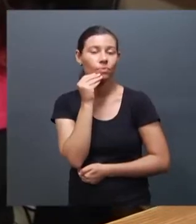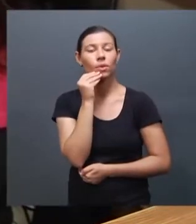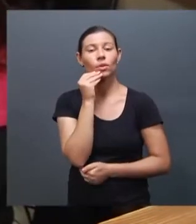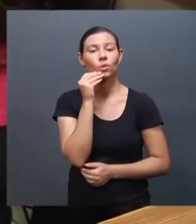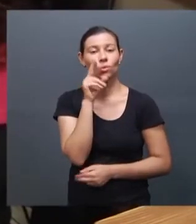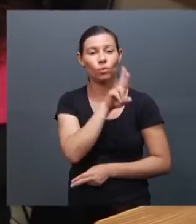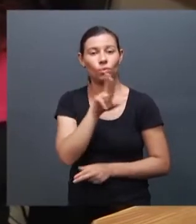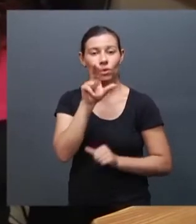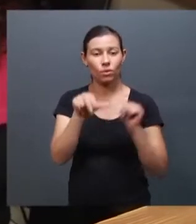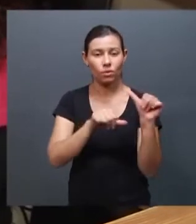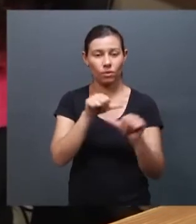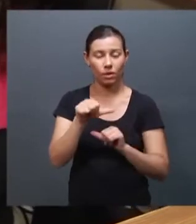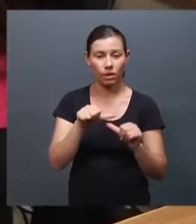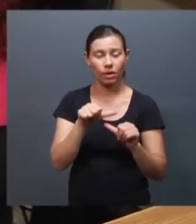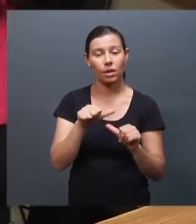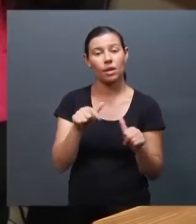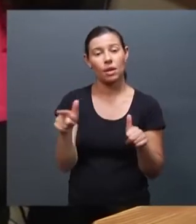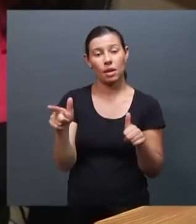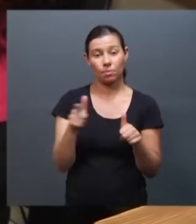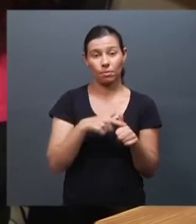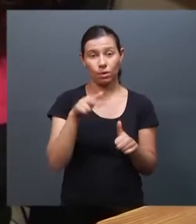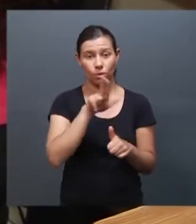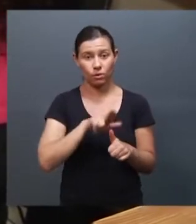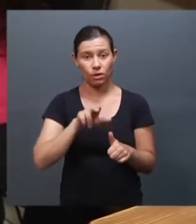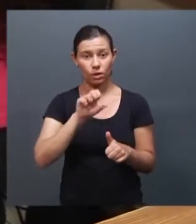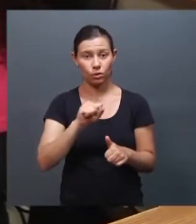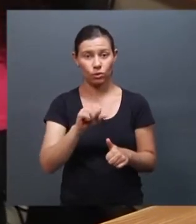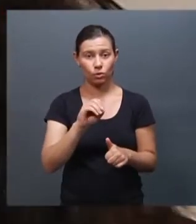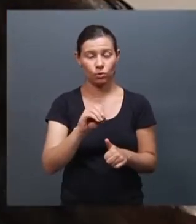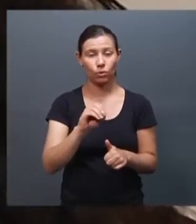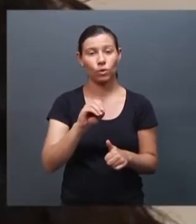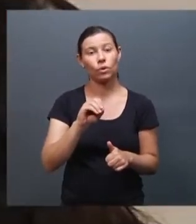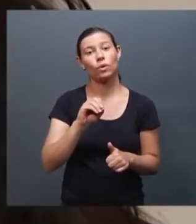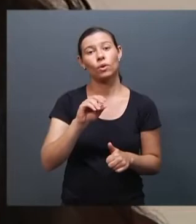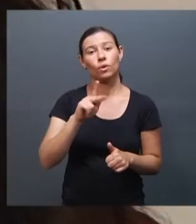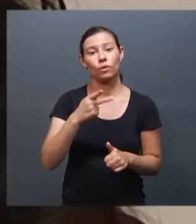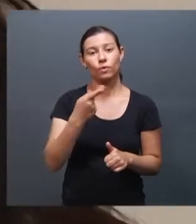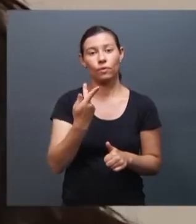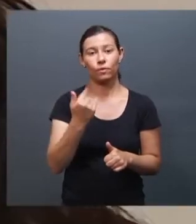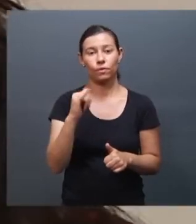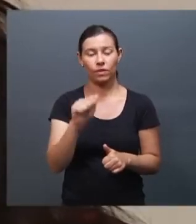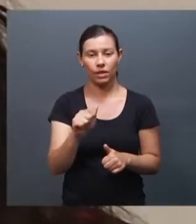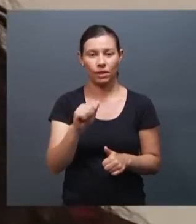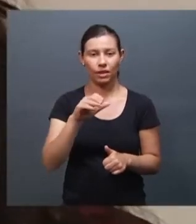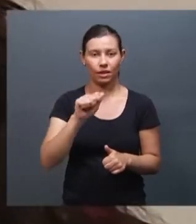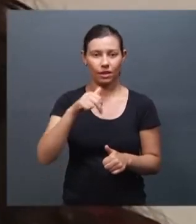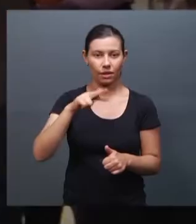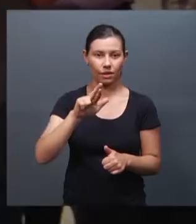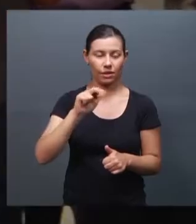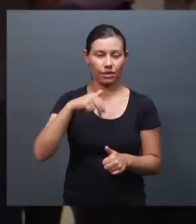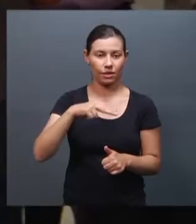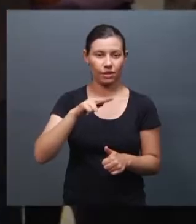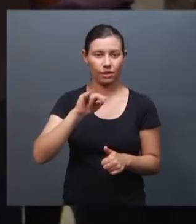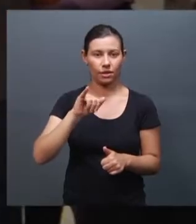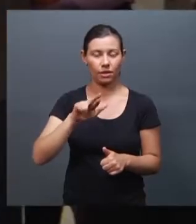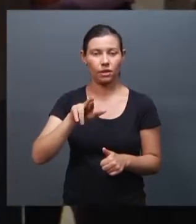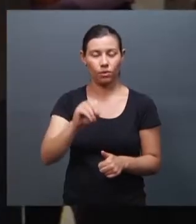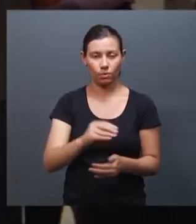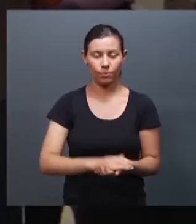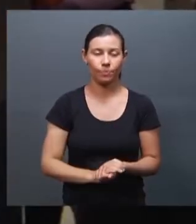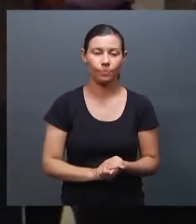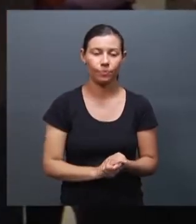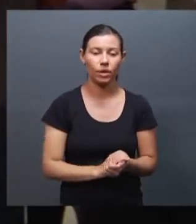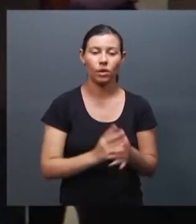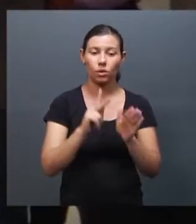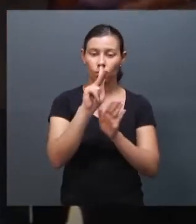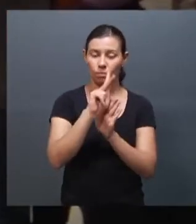A Sofia Carneiro foi a primeira a usar esse direito e conta como foi o processo para que isso acontecesse. Esse projeto, ele sofreu alguns